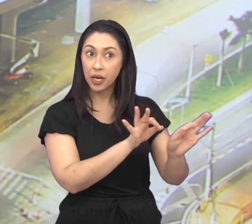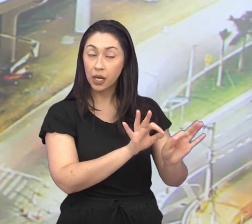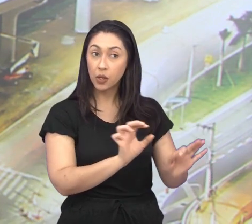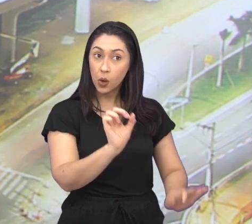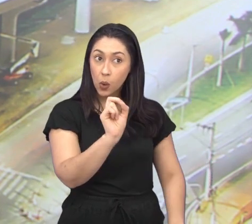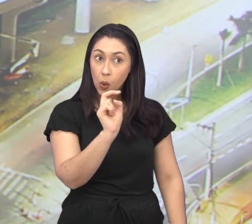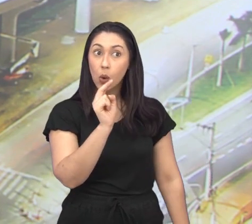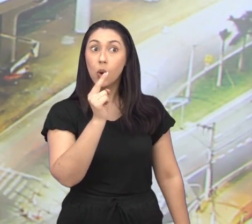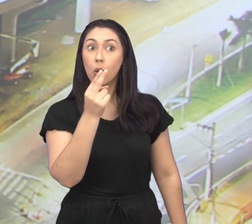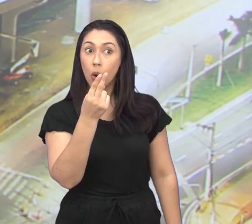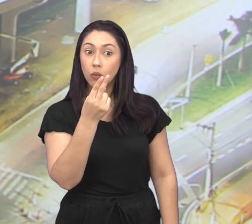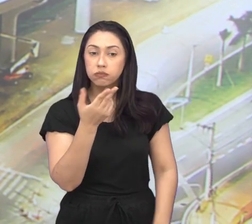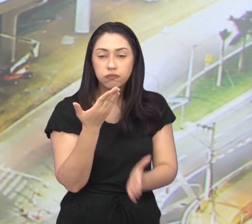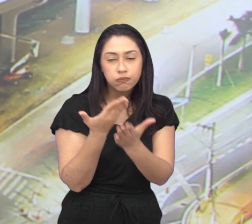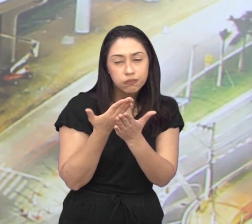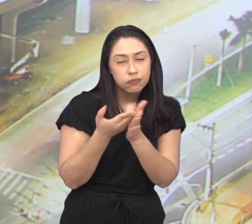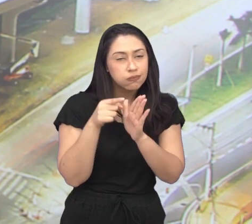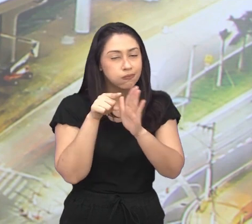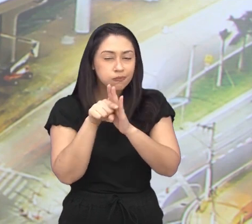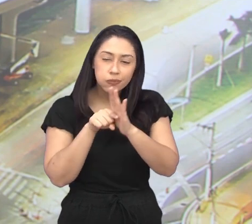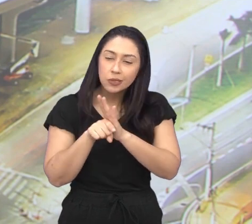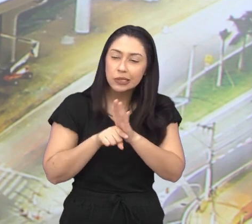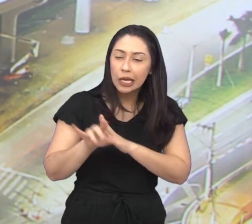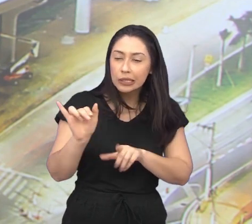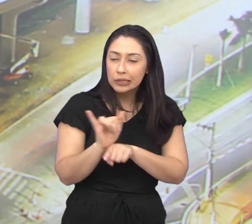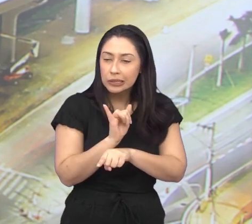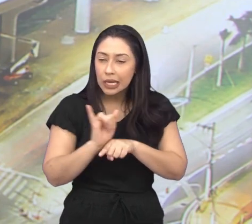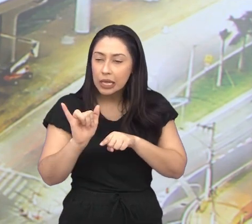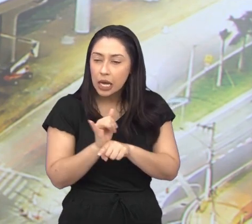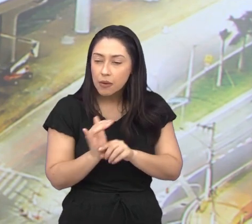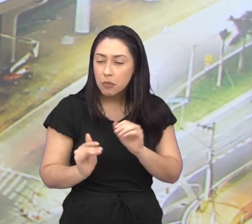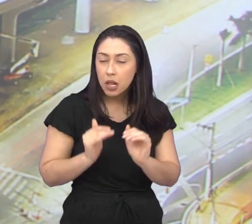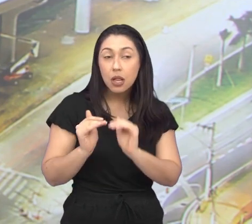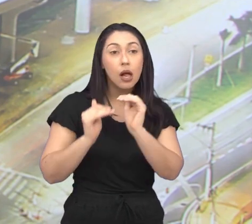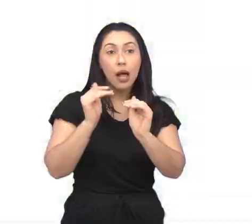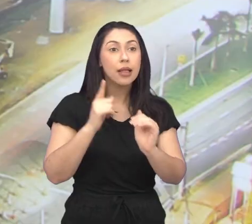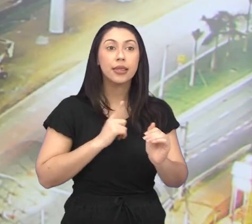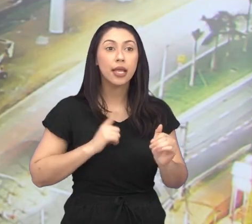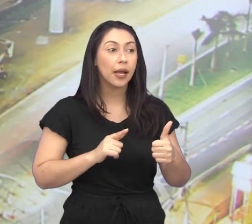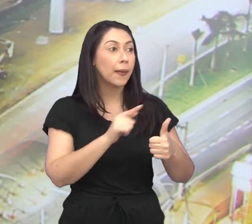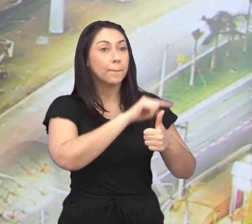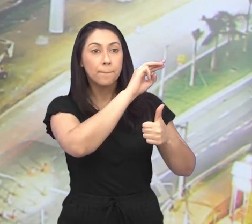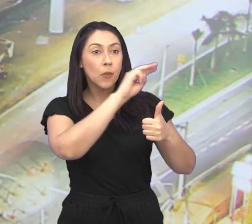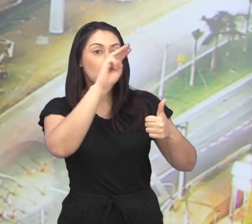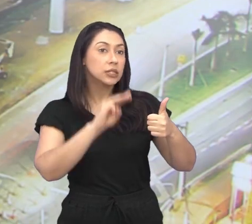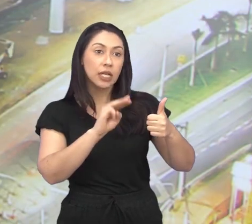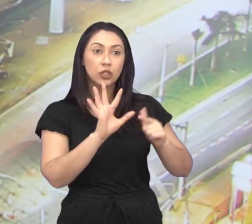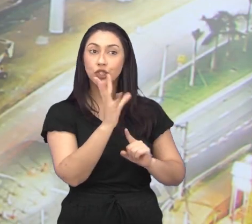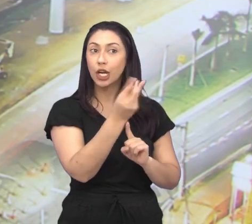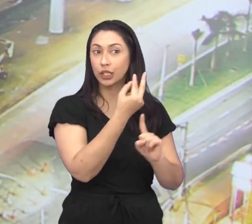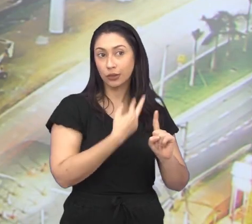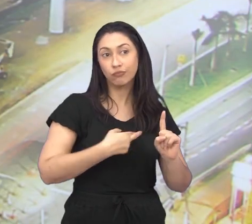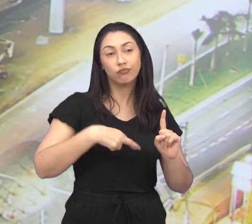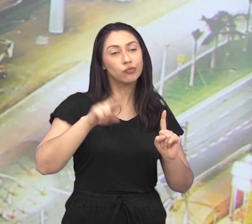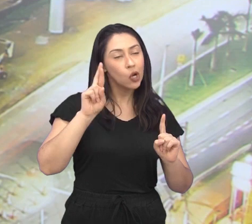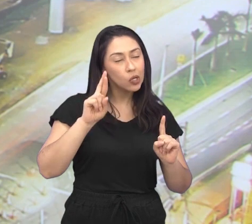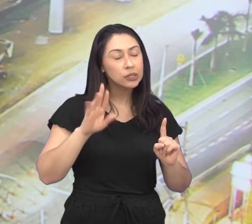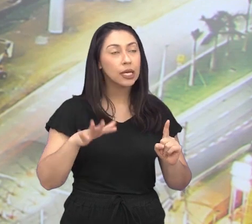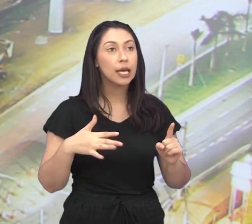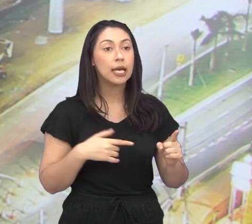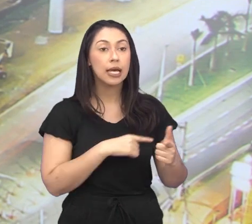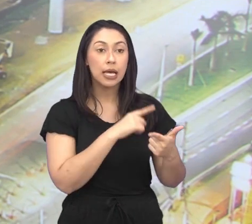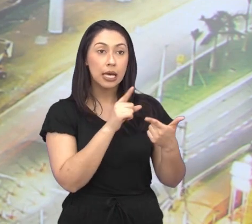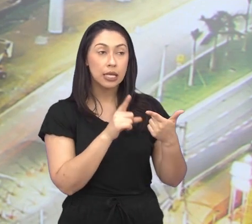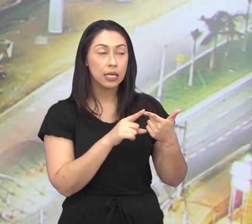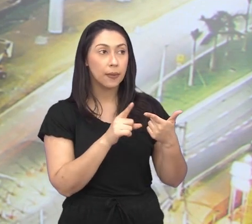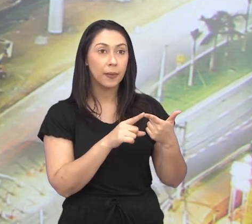desenvolvidos ou estão sendo estudados para se desenvolver melhor. Você tem o Museu de Arte Sacra dentro do turismo